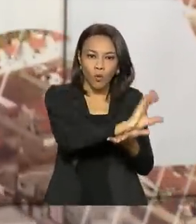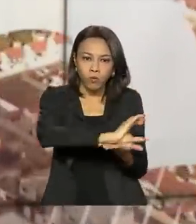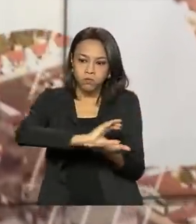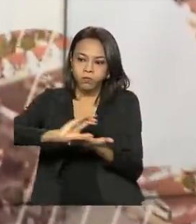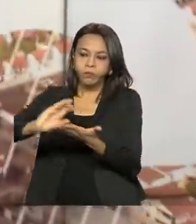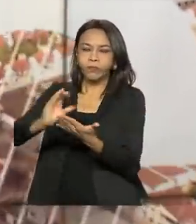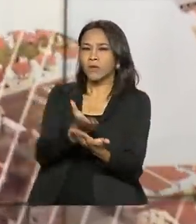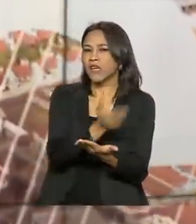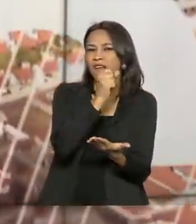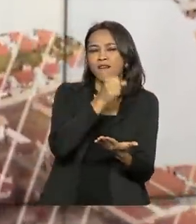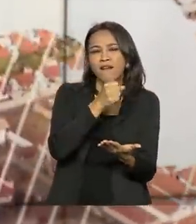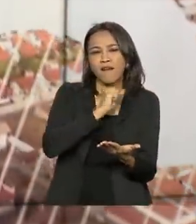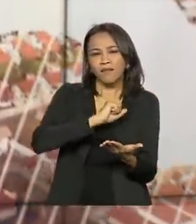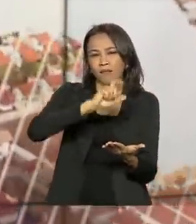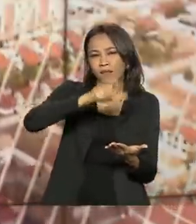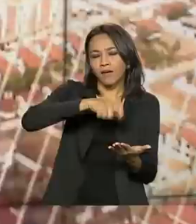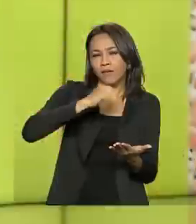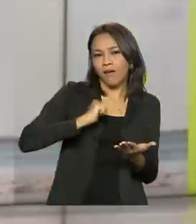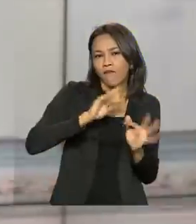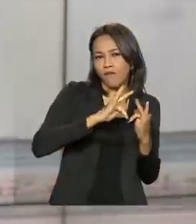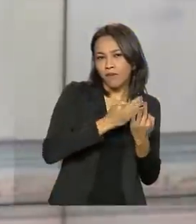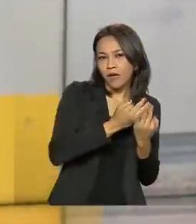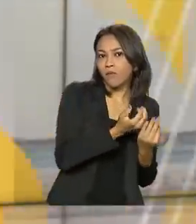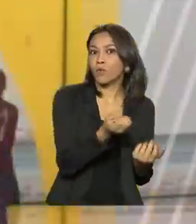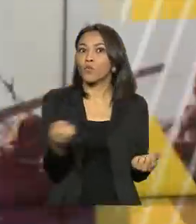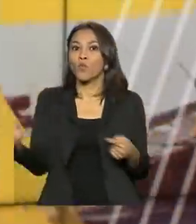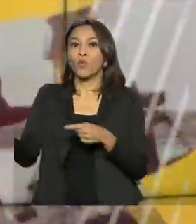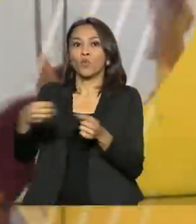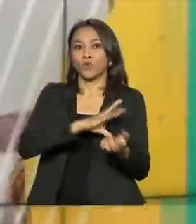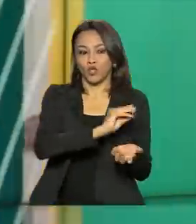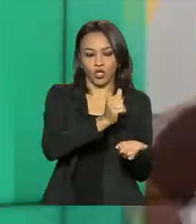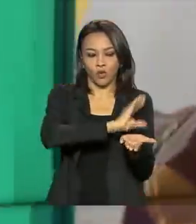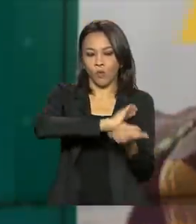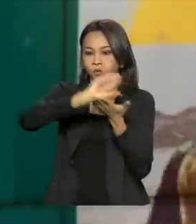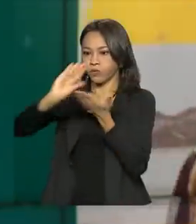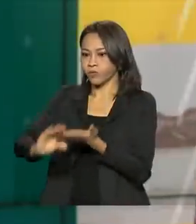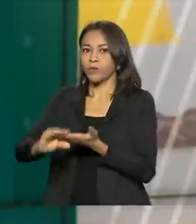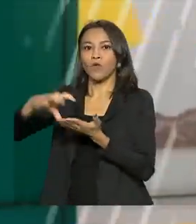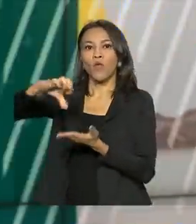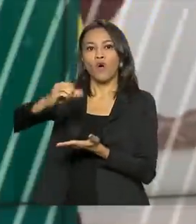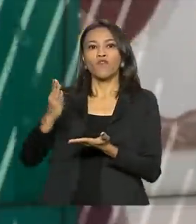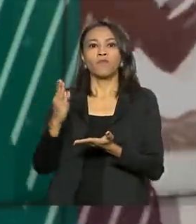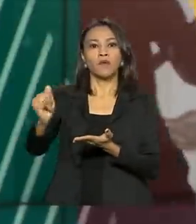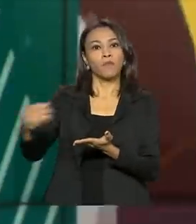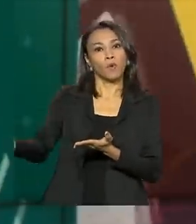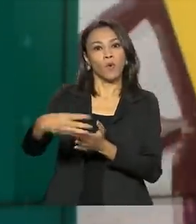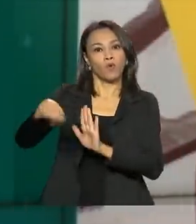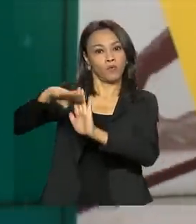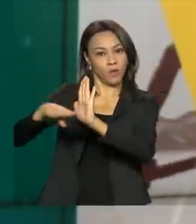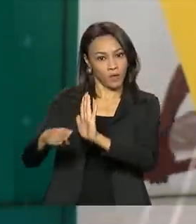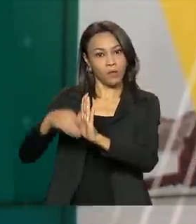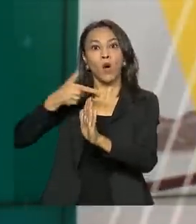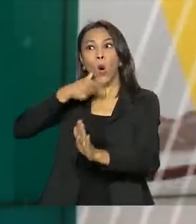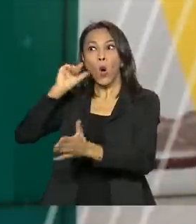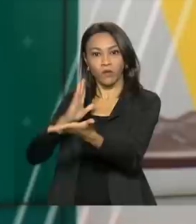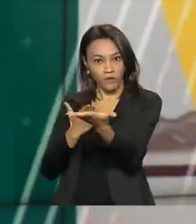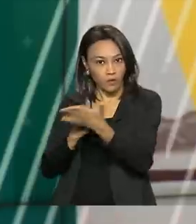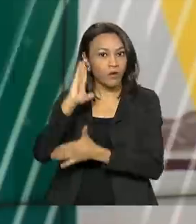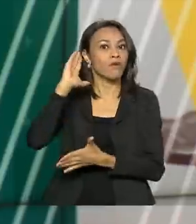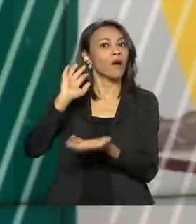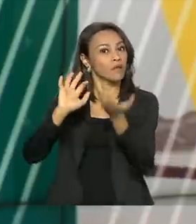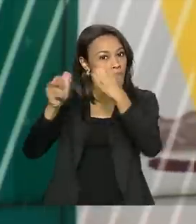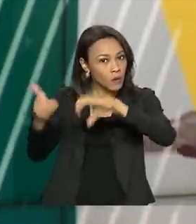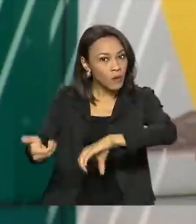extinto Bolsa Família para o programa Auxílio Brasil. O valor de R$ 9,3 bilhões aprovado ontem pelo